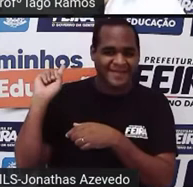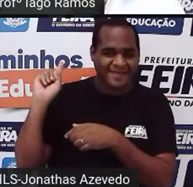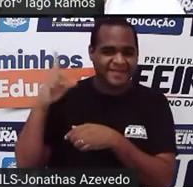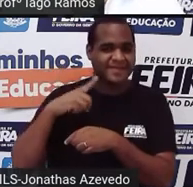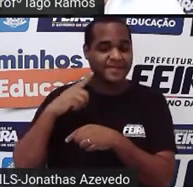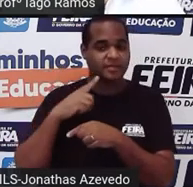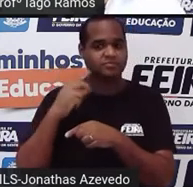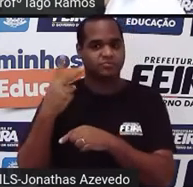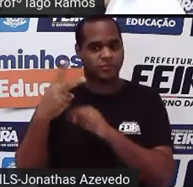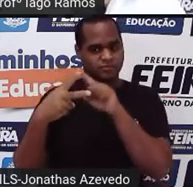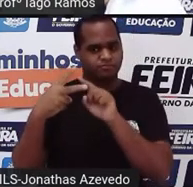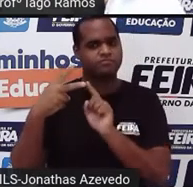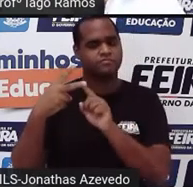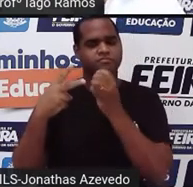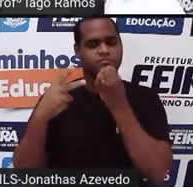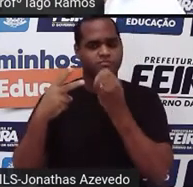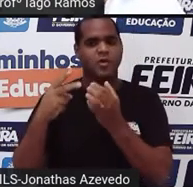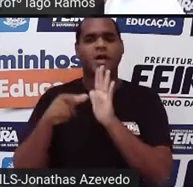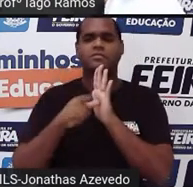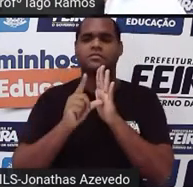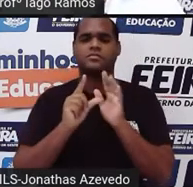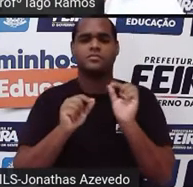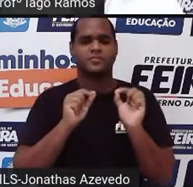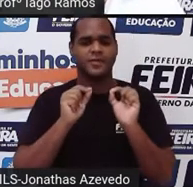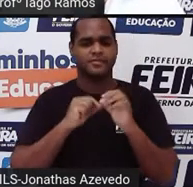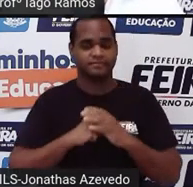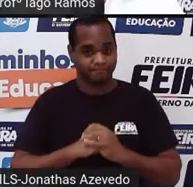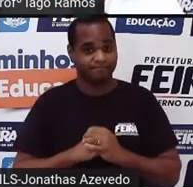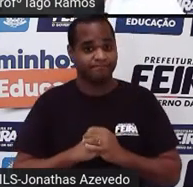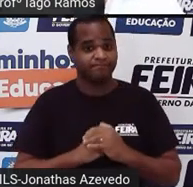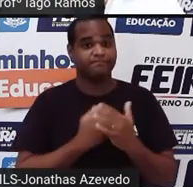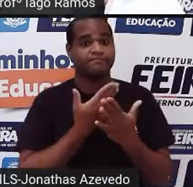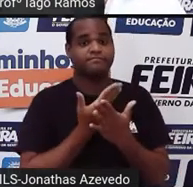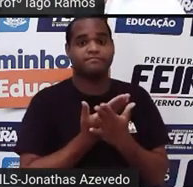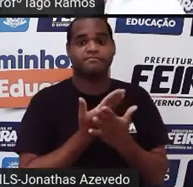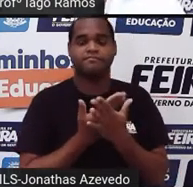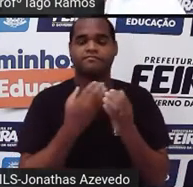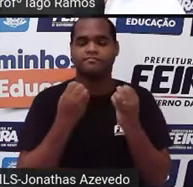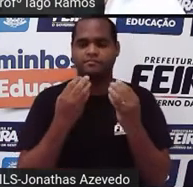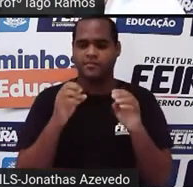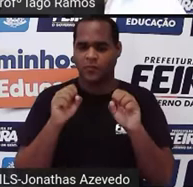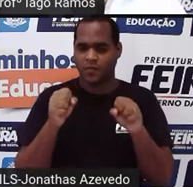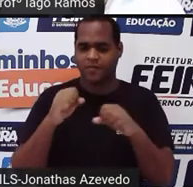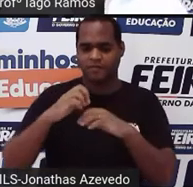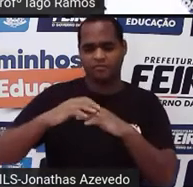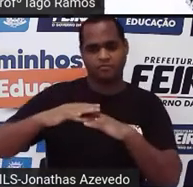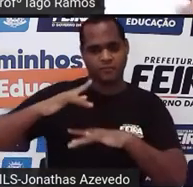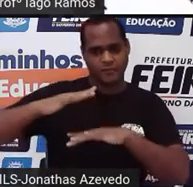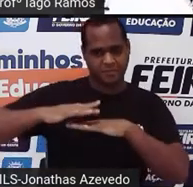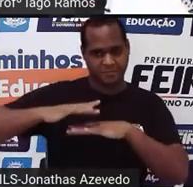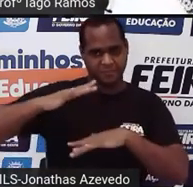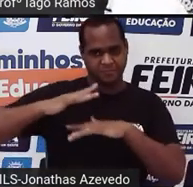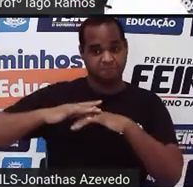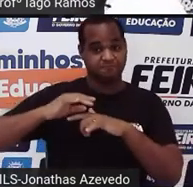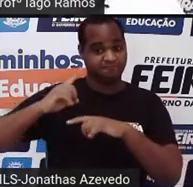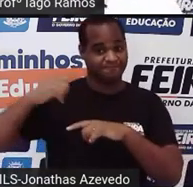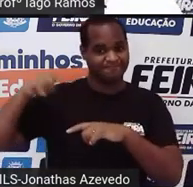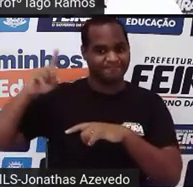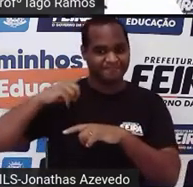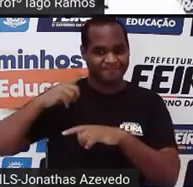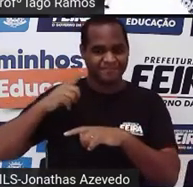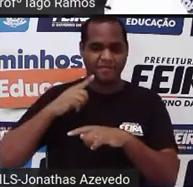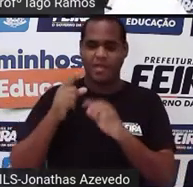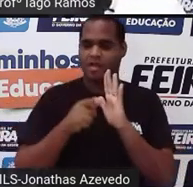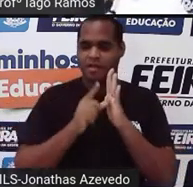a essa, tá? Nós estudamos sobre, né, volume. E na última aula, ou seja,